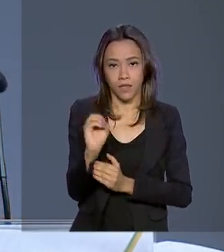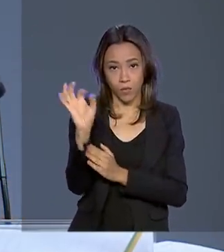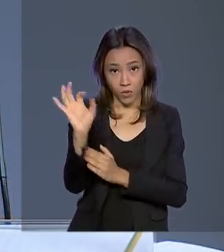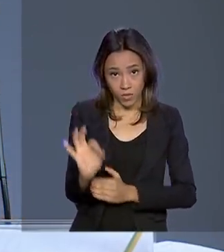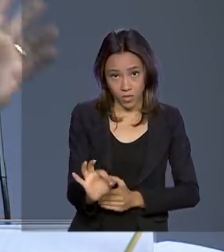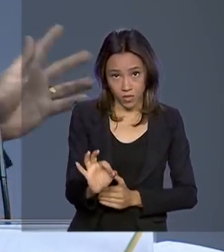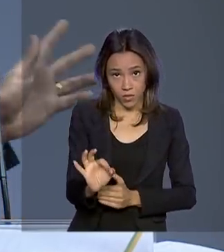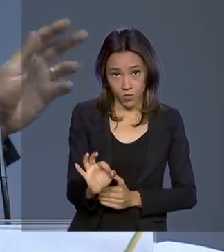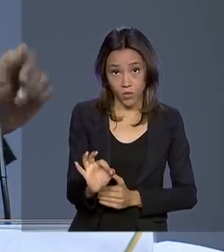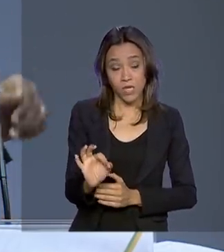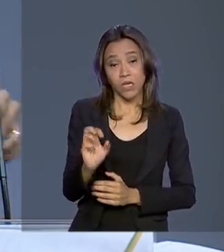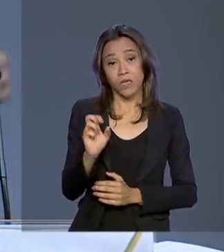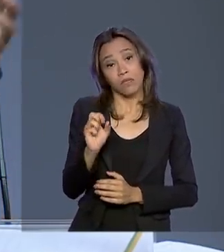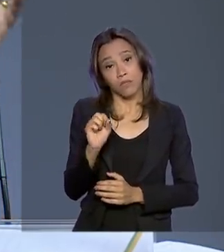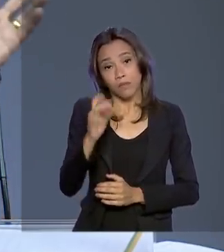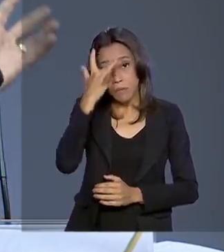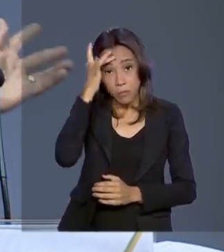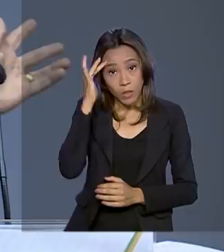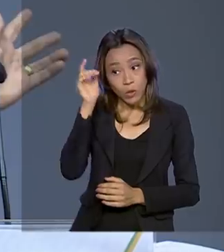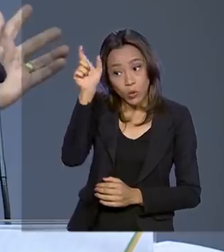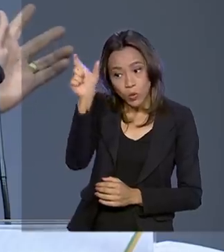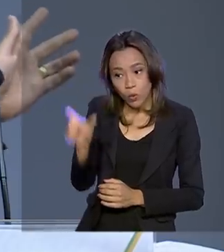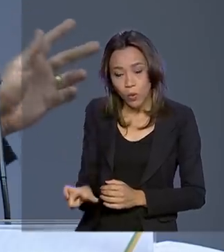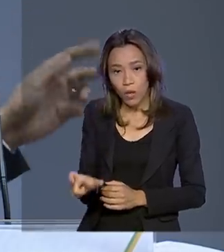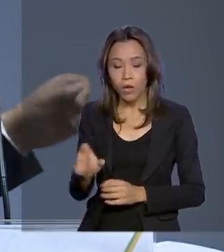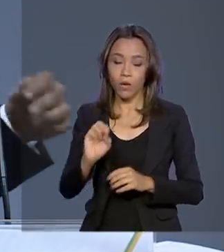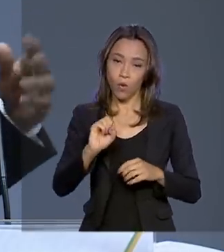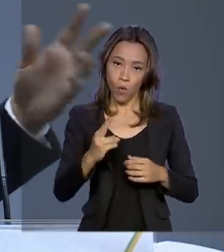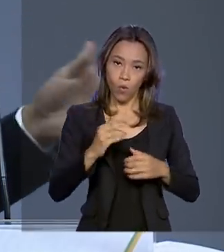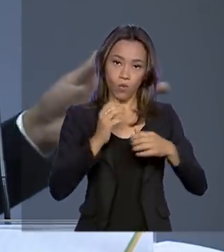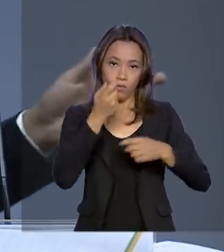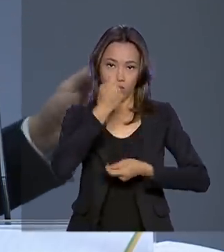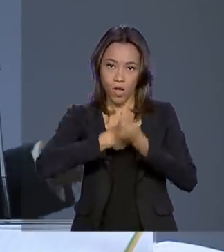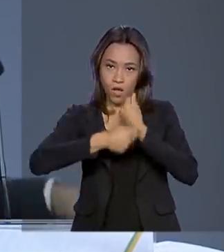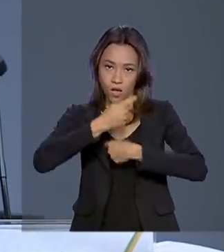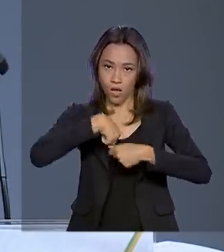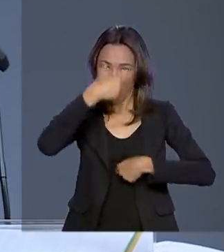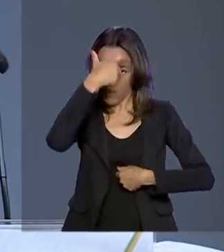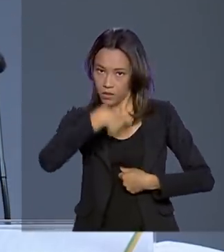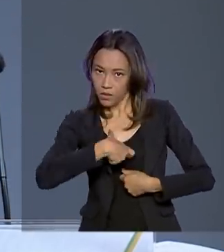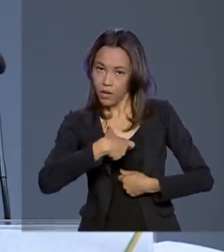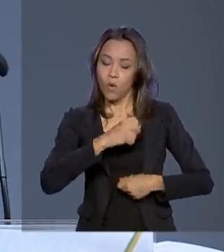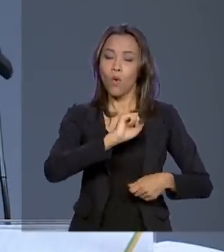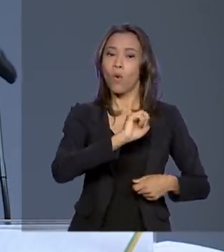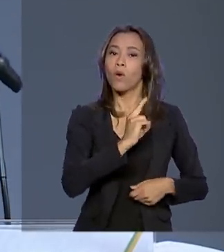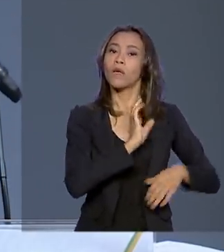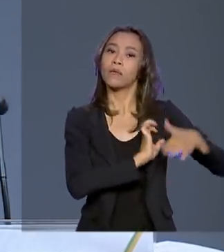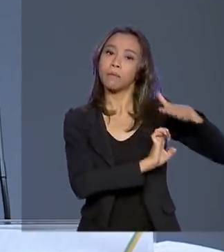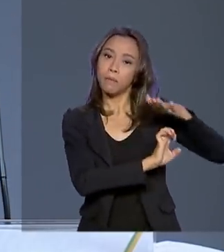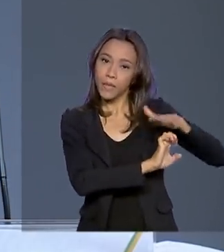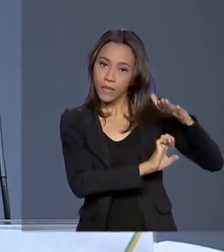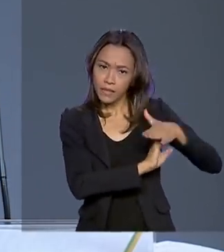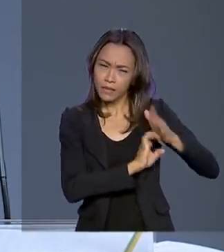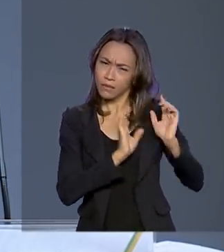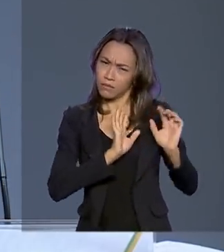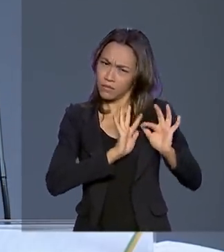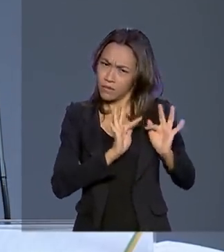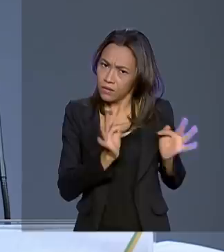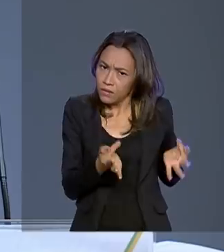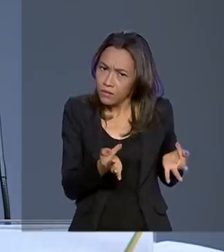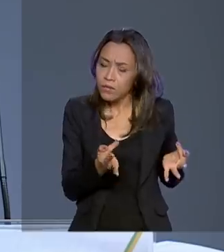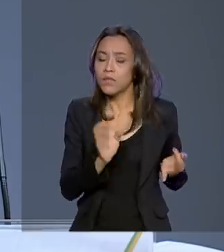devedor pessoa física, empresário individual, microempresa, empresa de pequeno porte ou